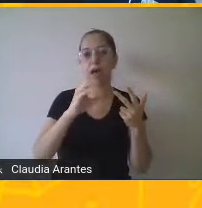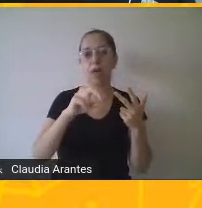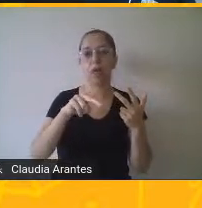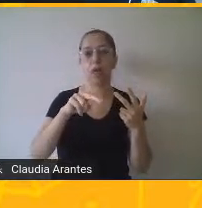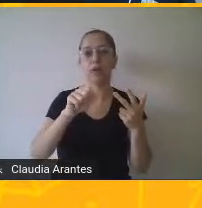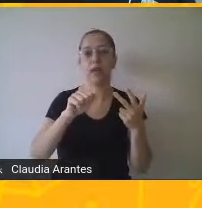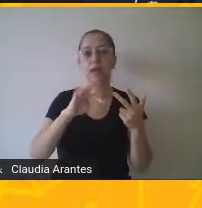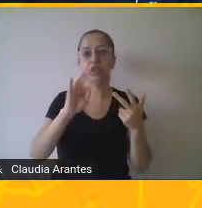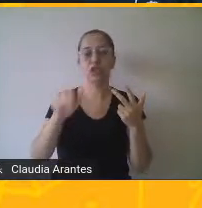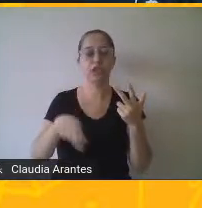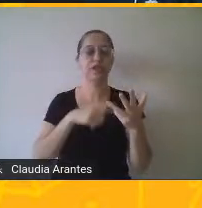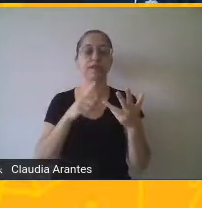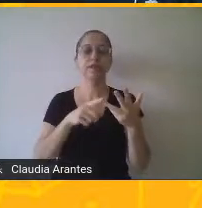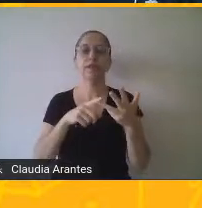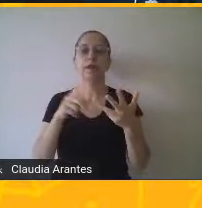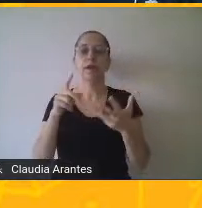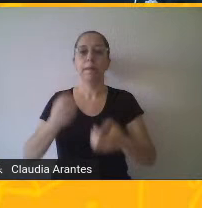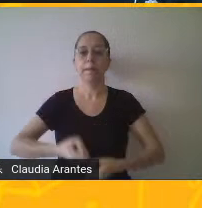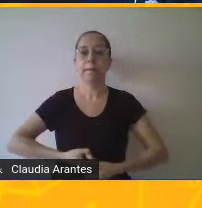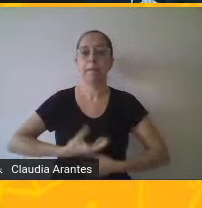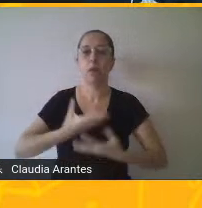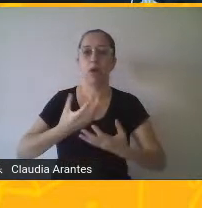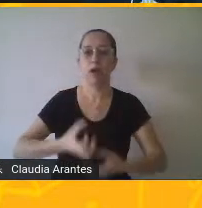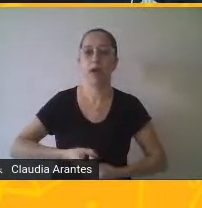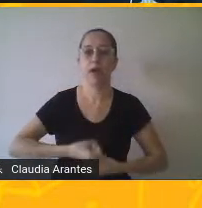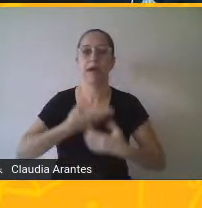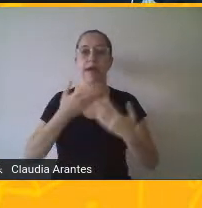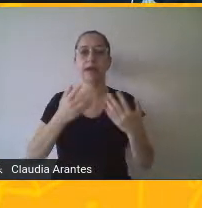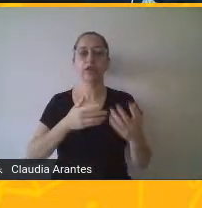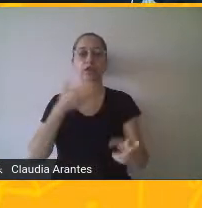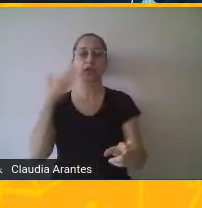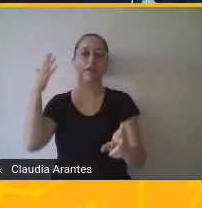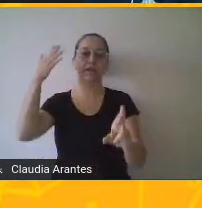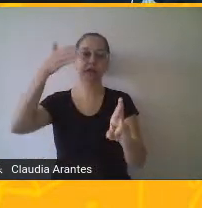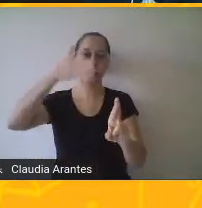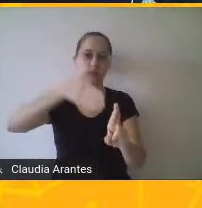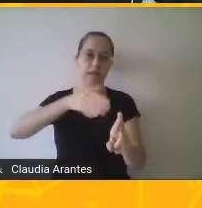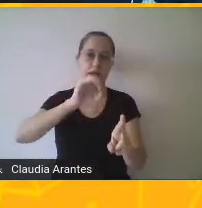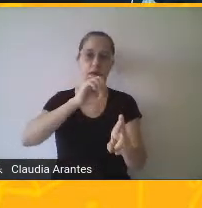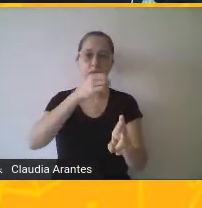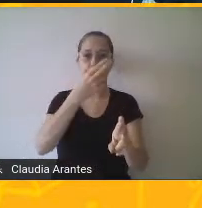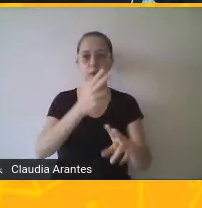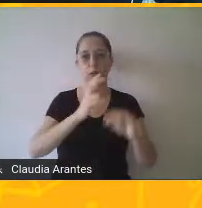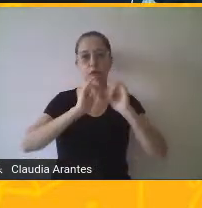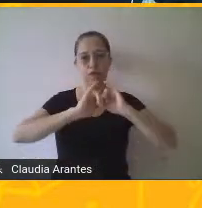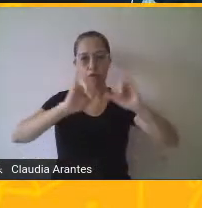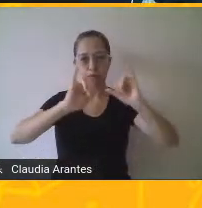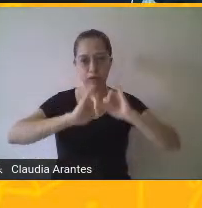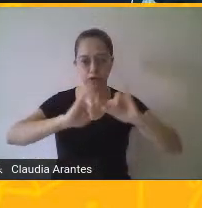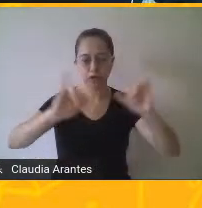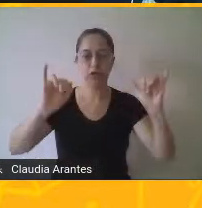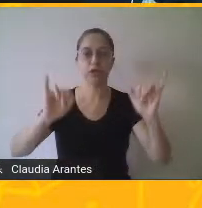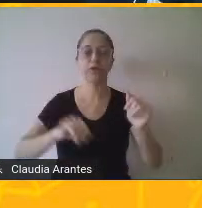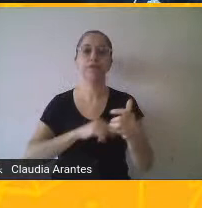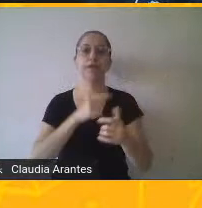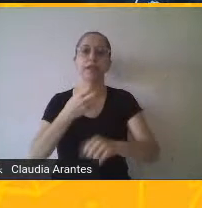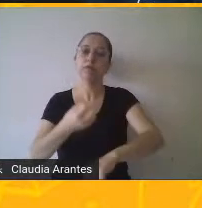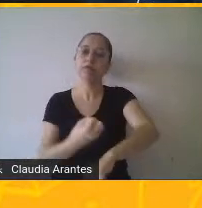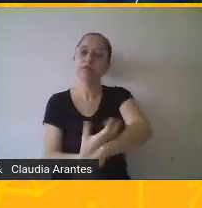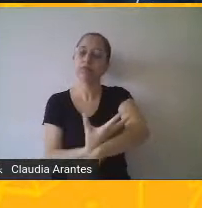poética, a função referencial ou informativa, a função emotiva